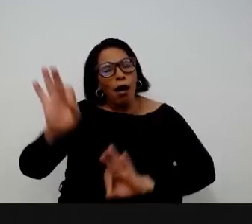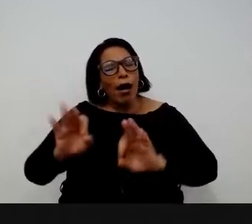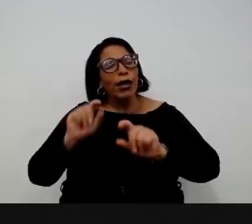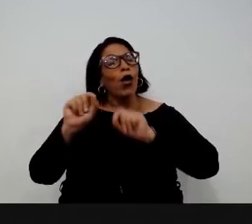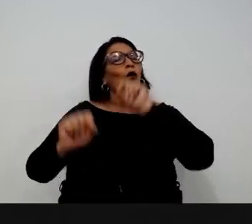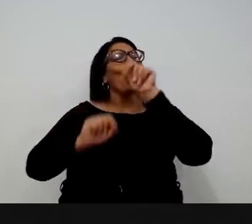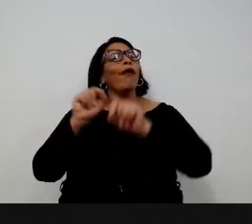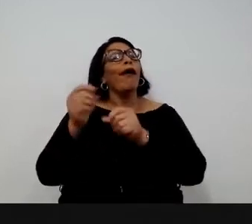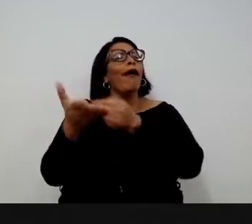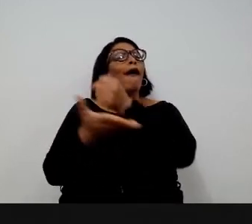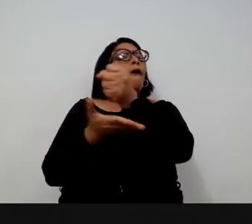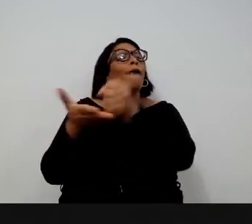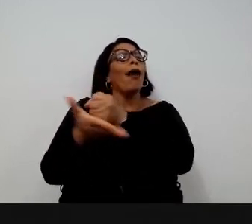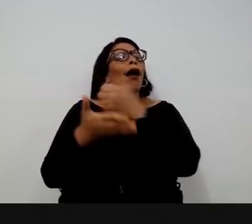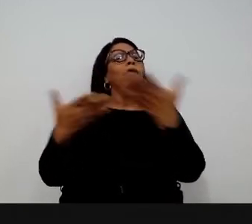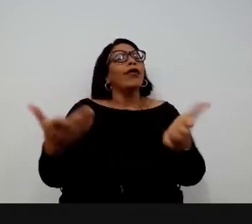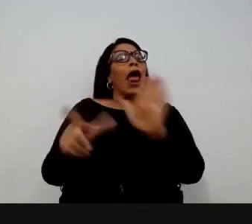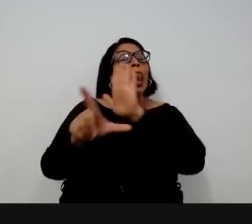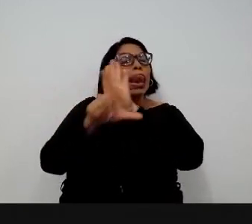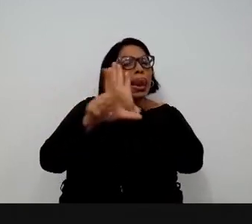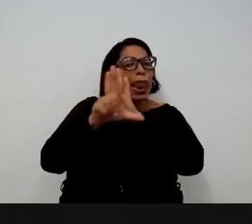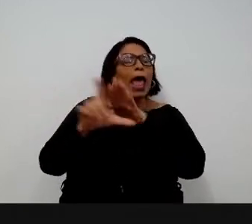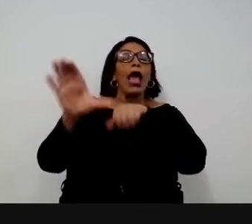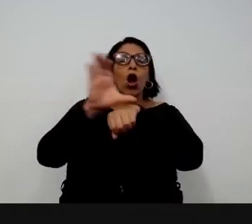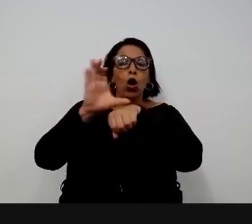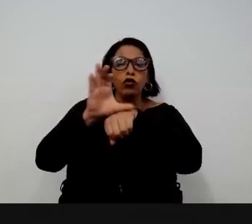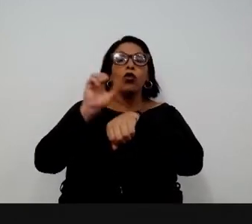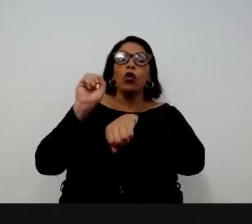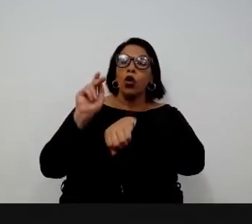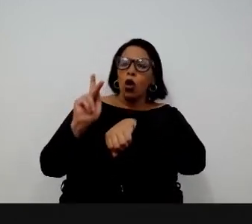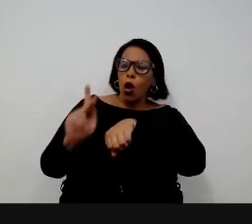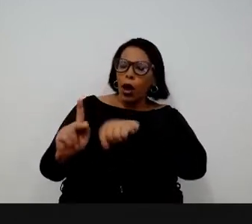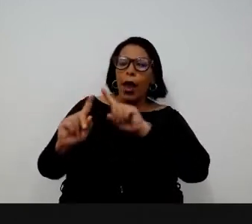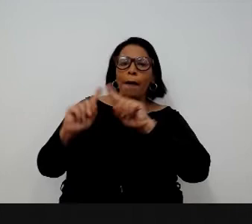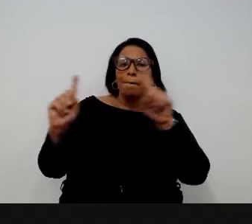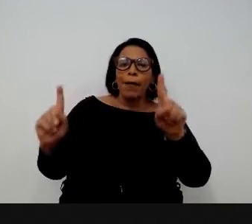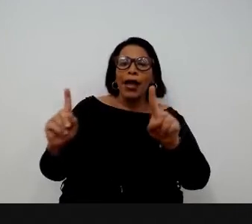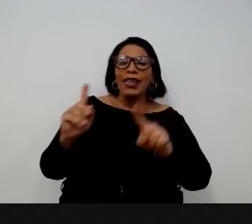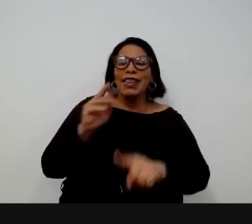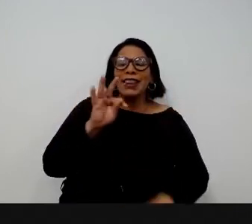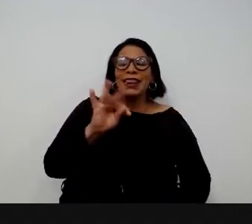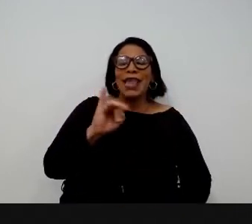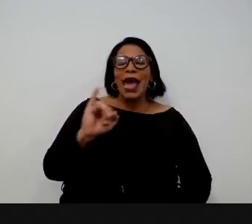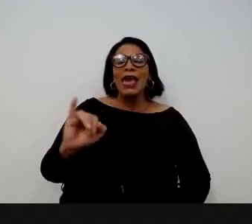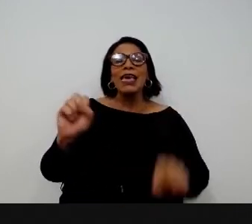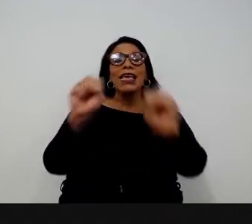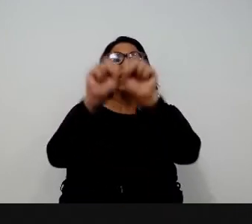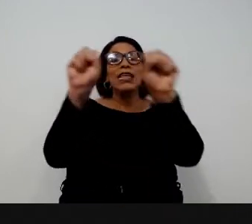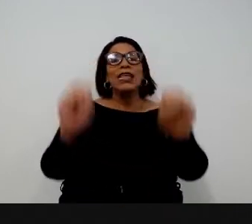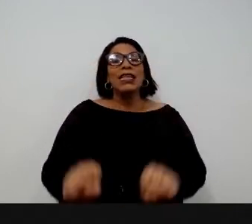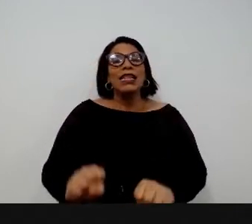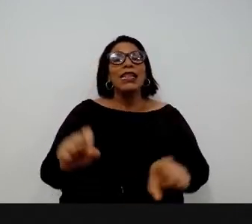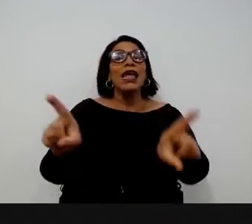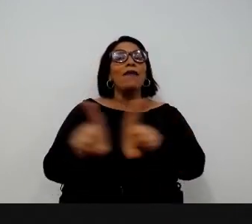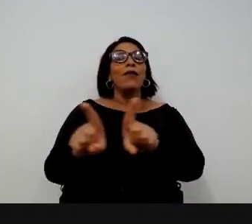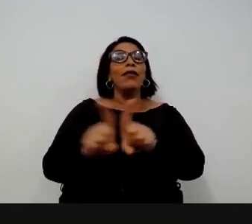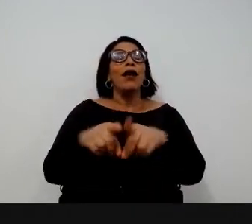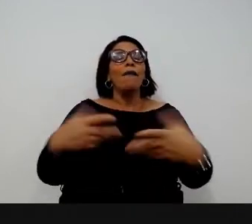com base não só na lei, na Constituição, mas também no que o pessoal da TI fez em 2017.